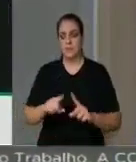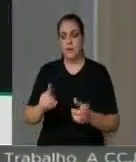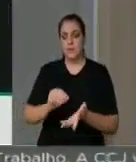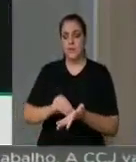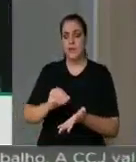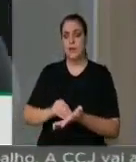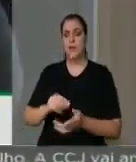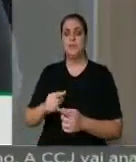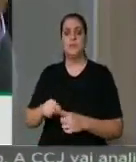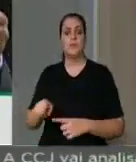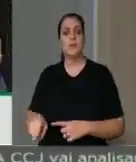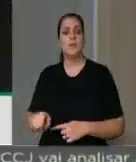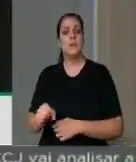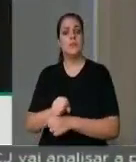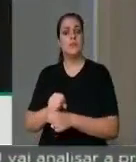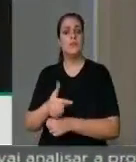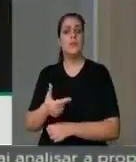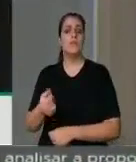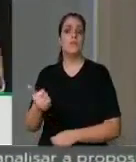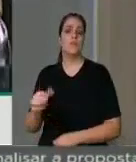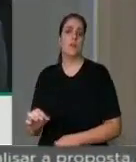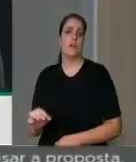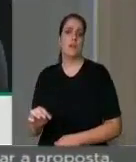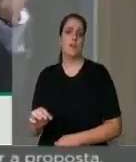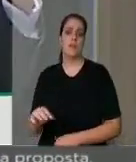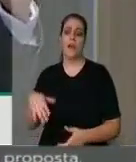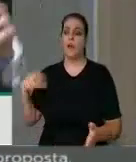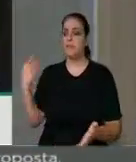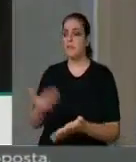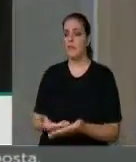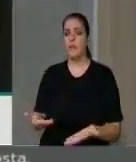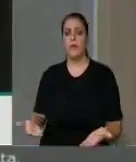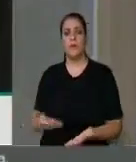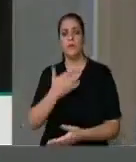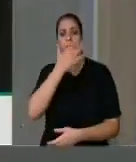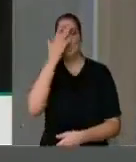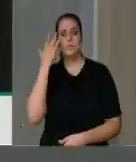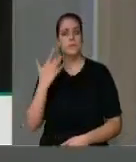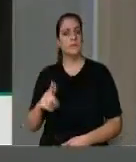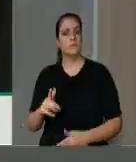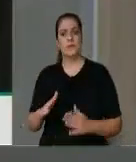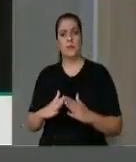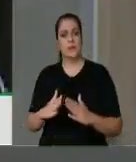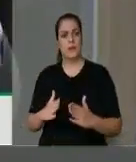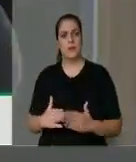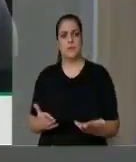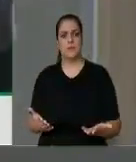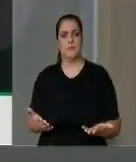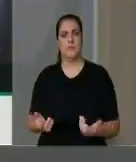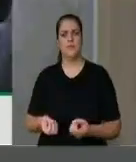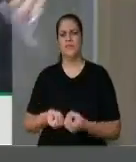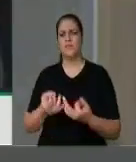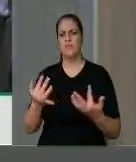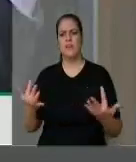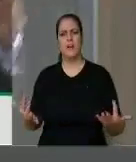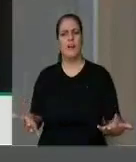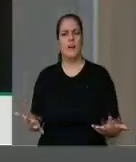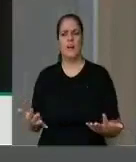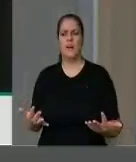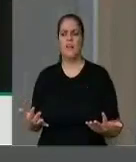2010, ainda tem muita gente desabrigada, ainda houve a ruptura da comunicação com diversos